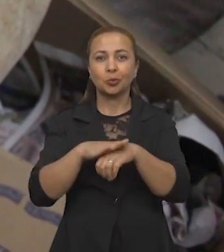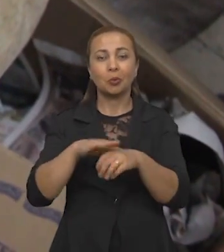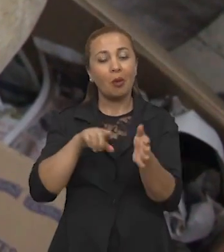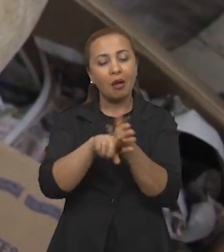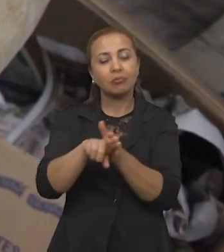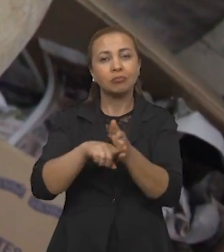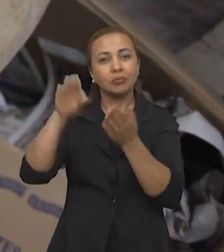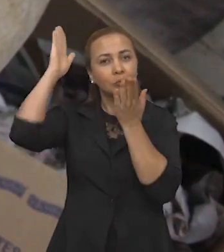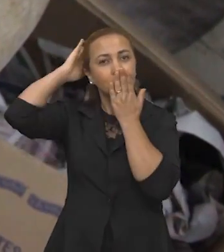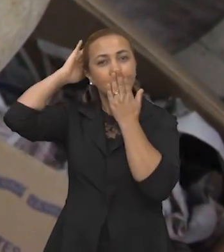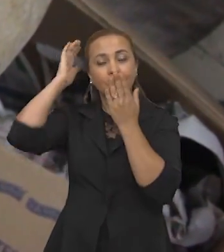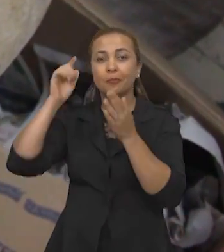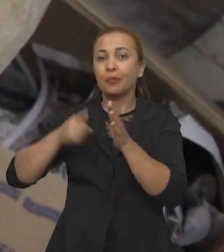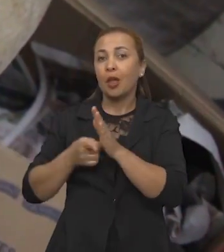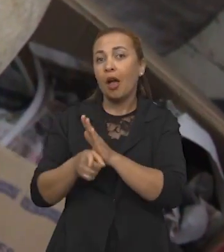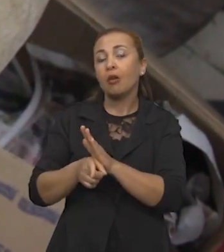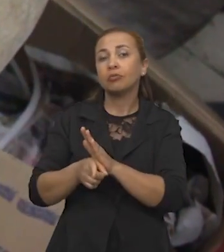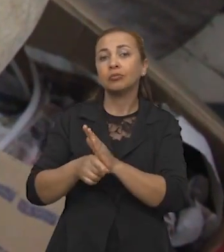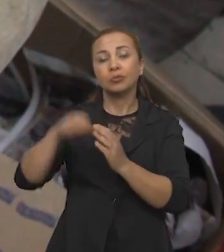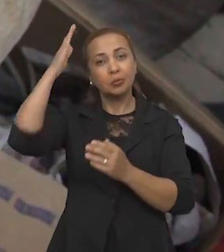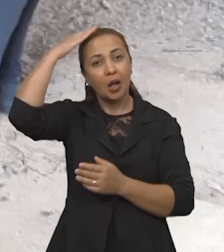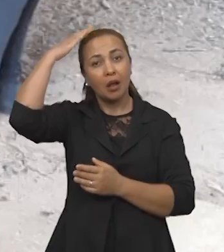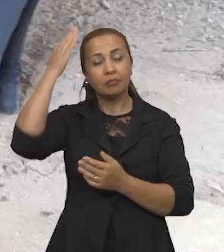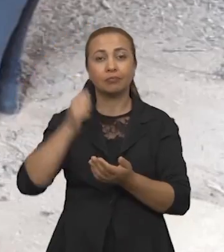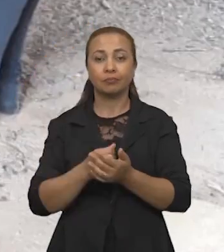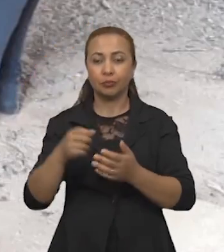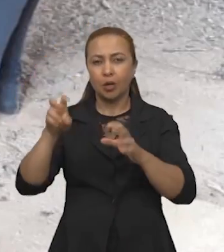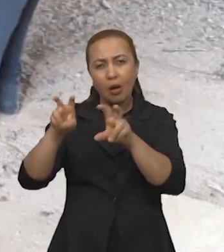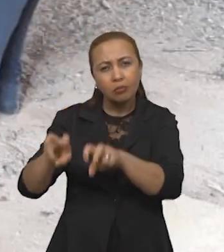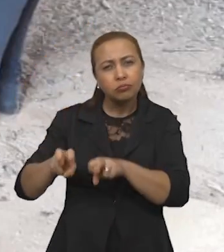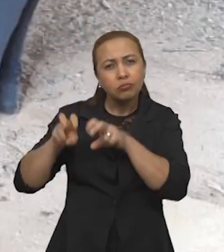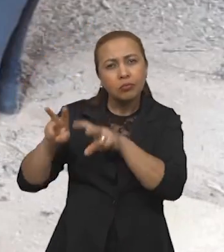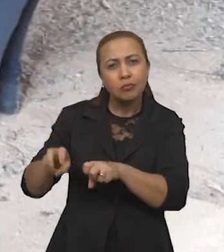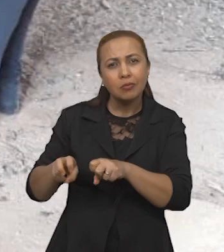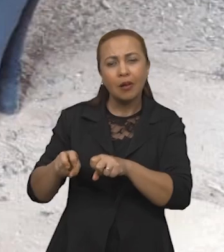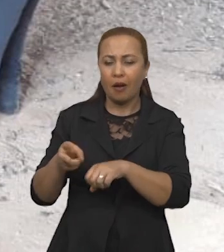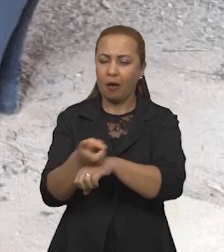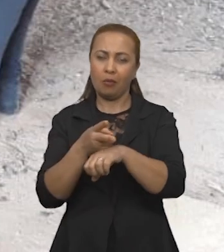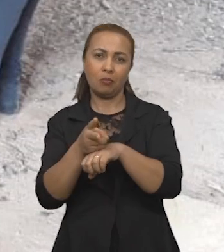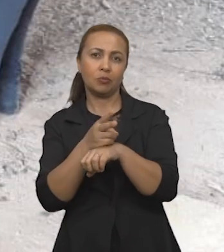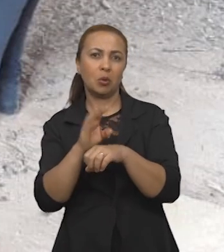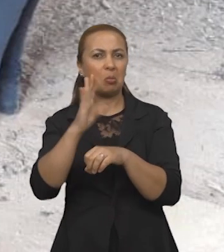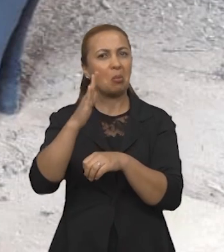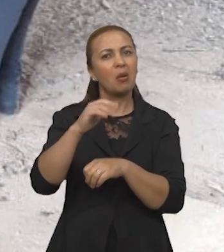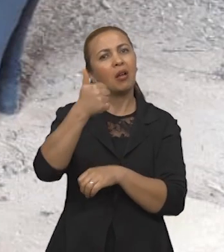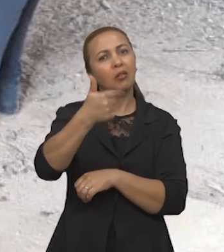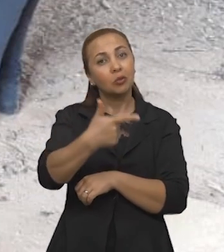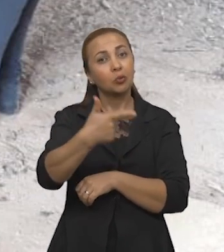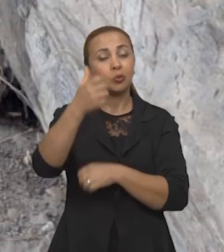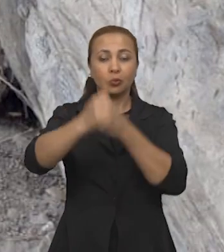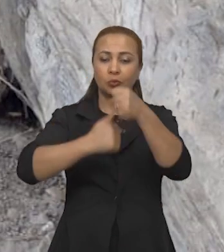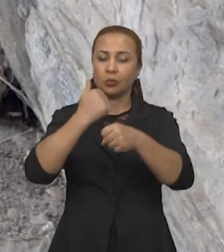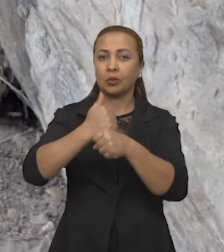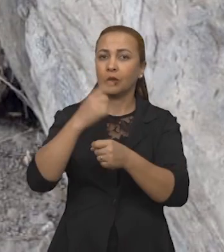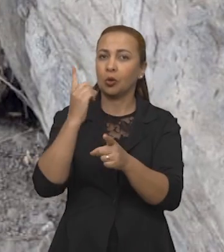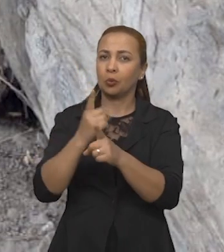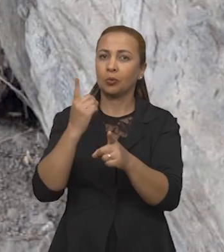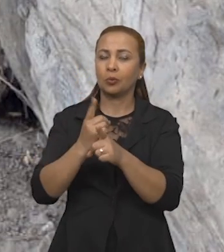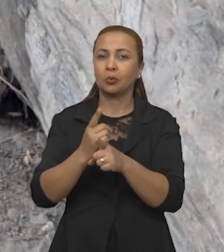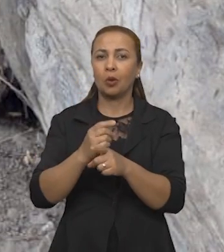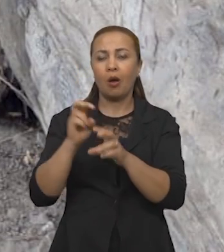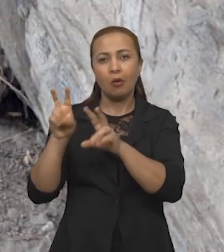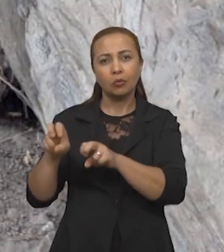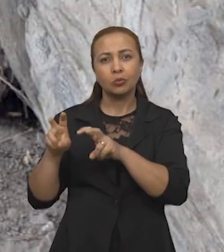pesquisa sobre índios tupi no interior da Paraíba. As escavações vêm sendo feitas há mais de dois anos e o que eles